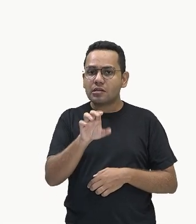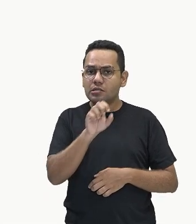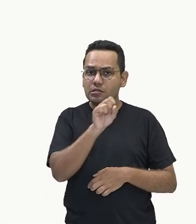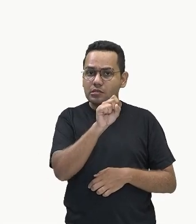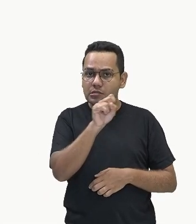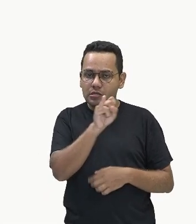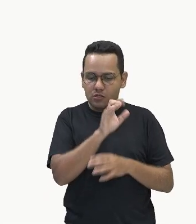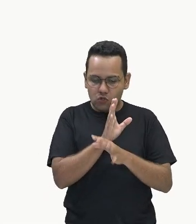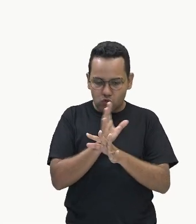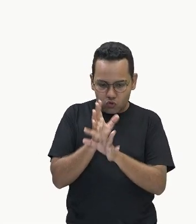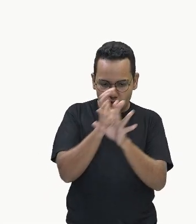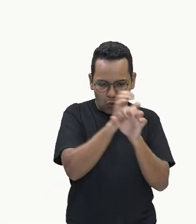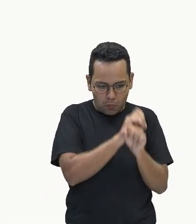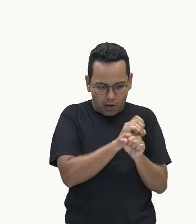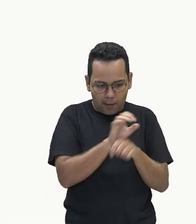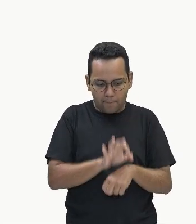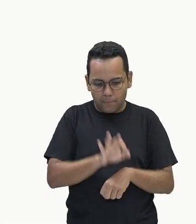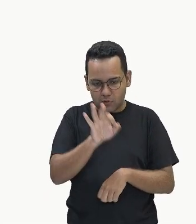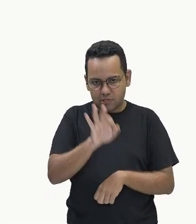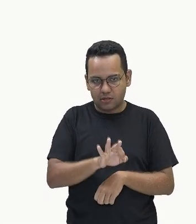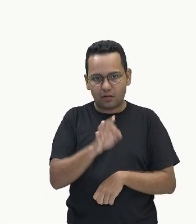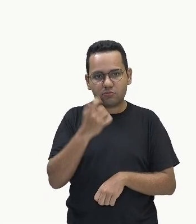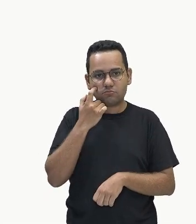20%,